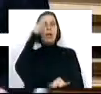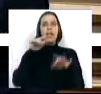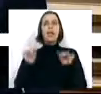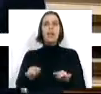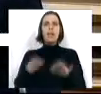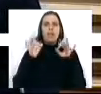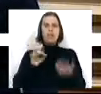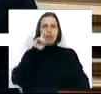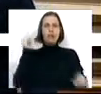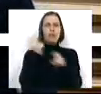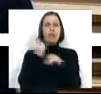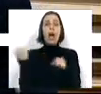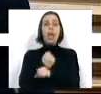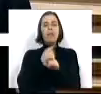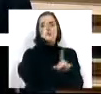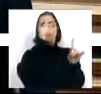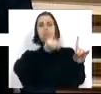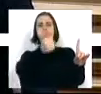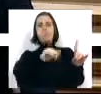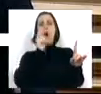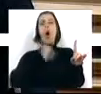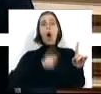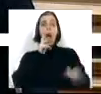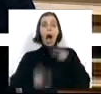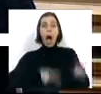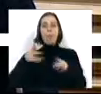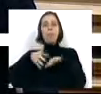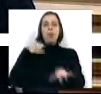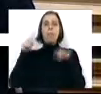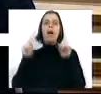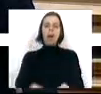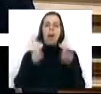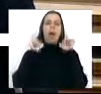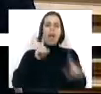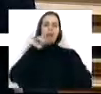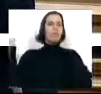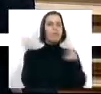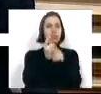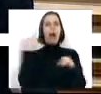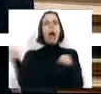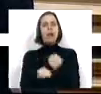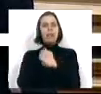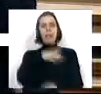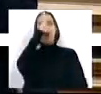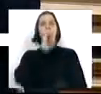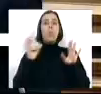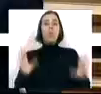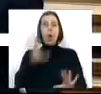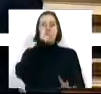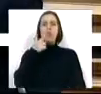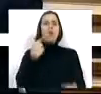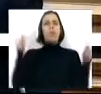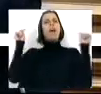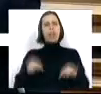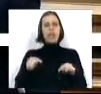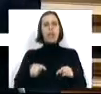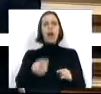República é fiscalizar a atividade do Governo. E a apreciação parlamentar é a fiscalização da atividade do Governo. O Governo não pode